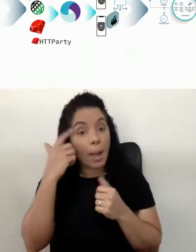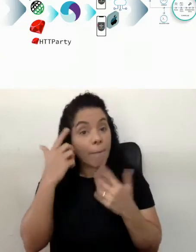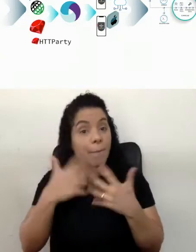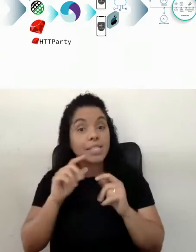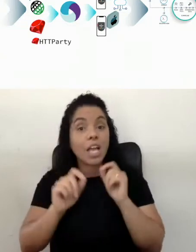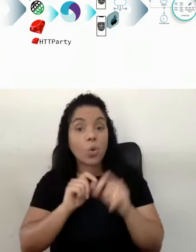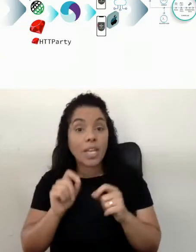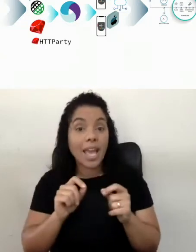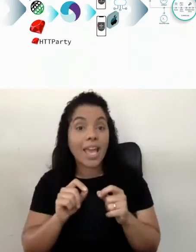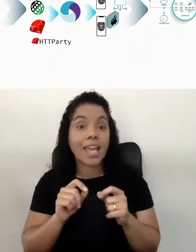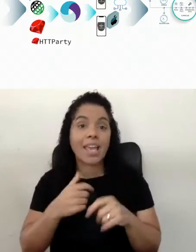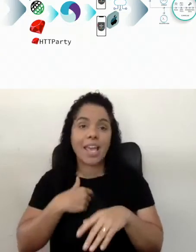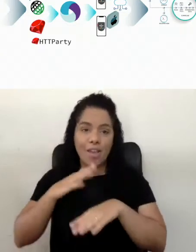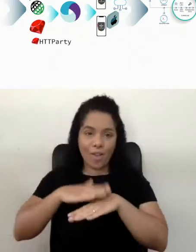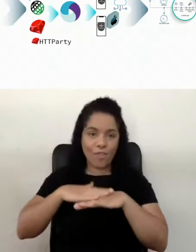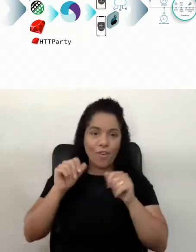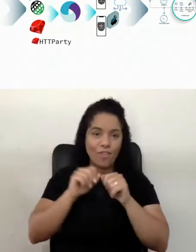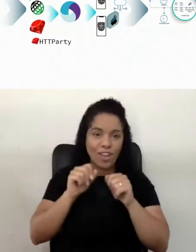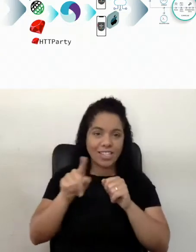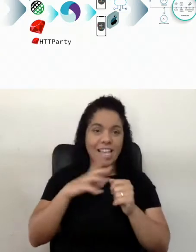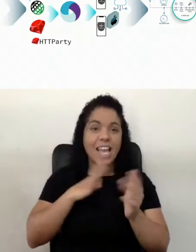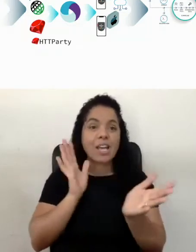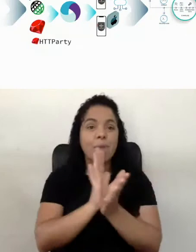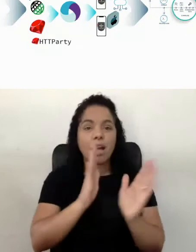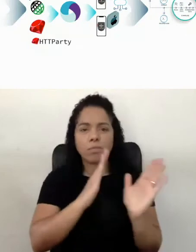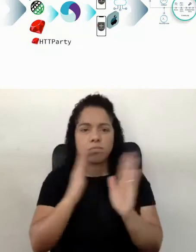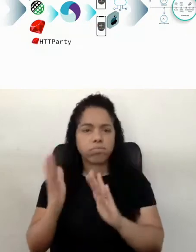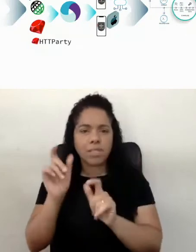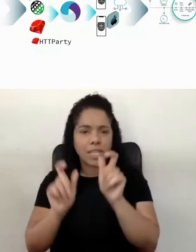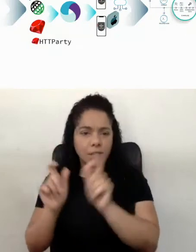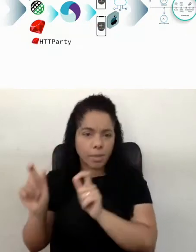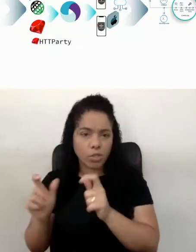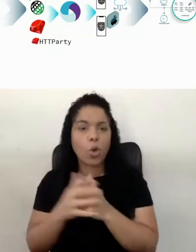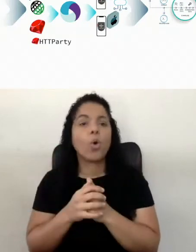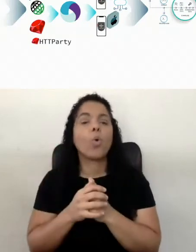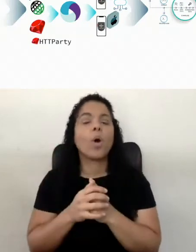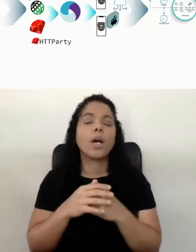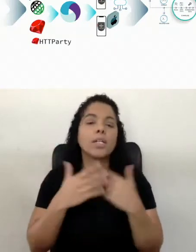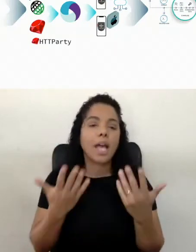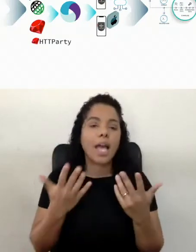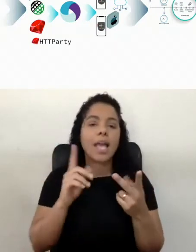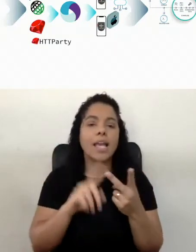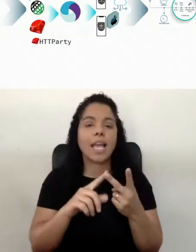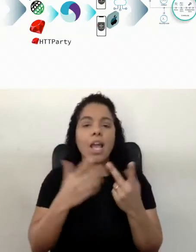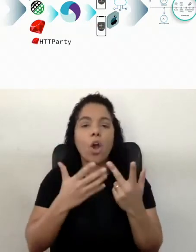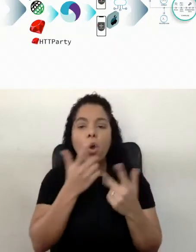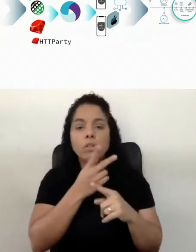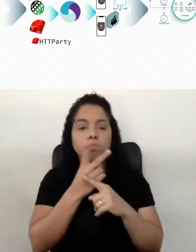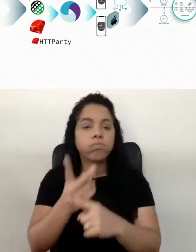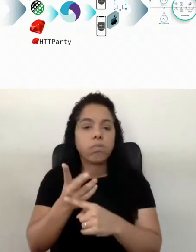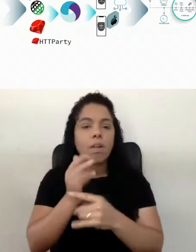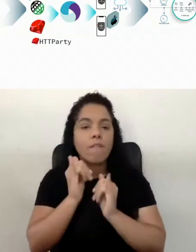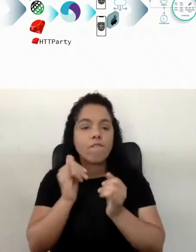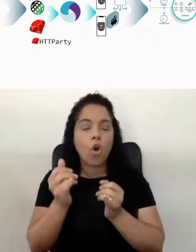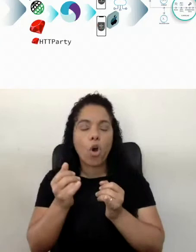o que, né, o que eu vou fazer ali, que a parte mais processual, das pessoas, da onde eu vou buscar informação para